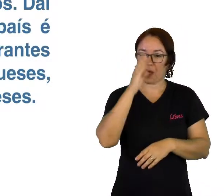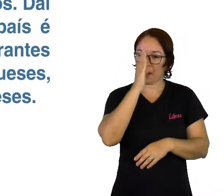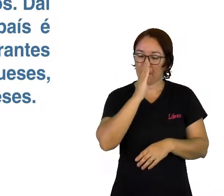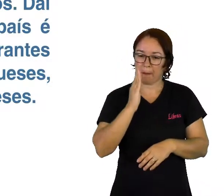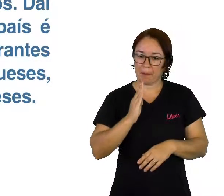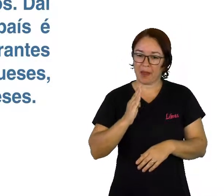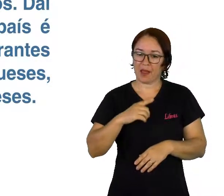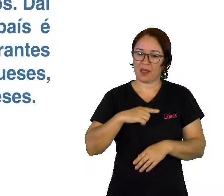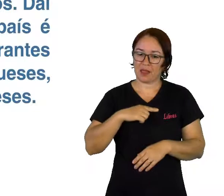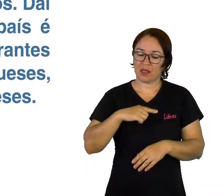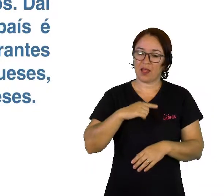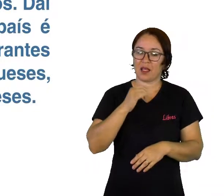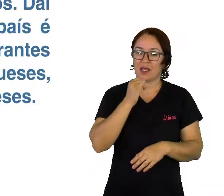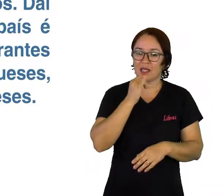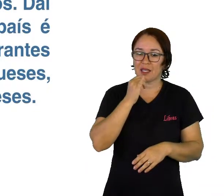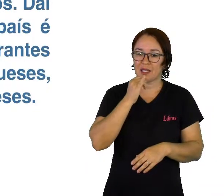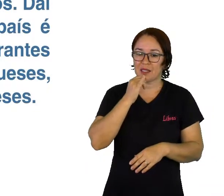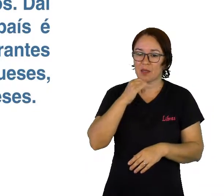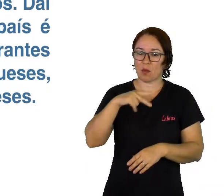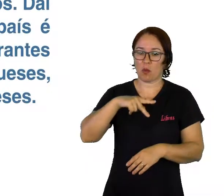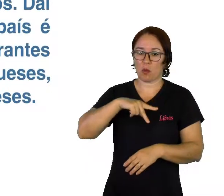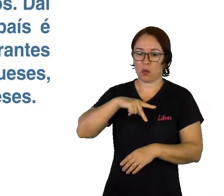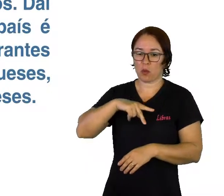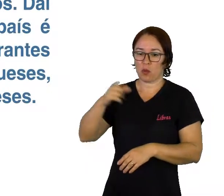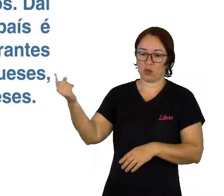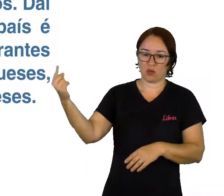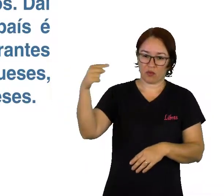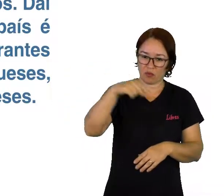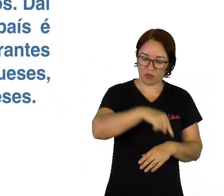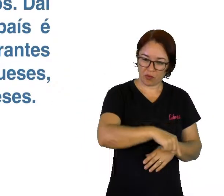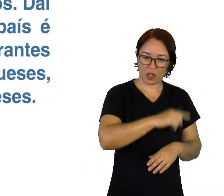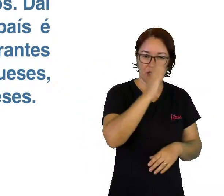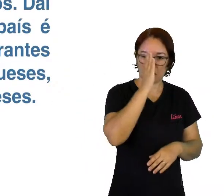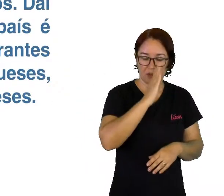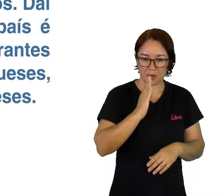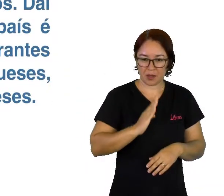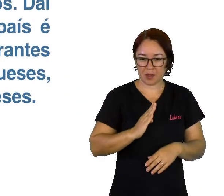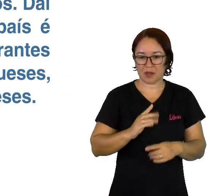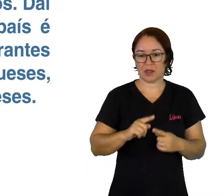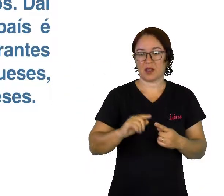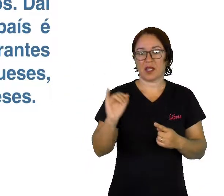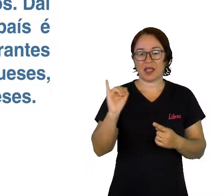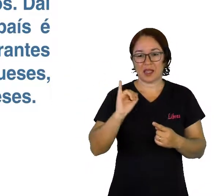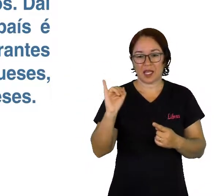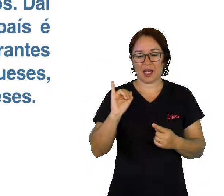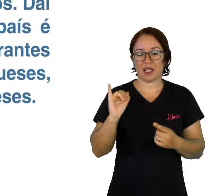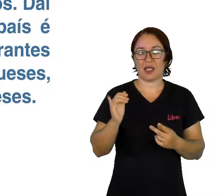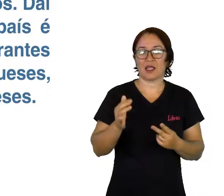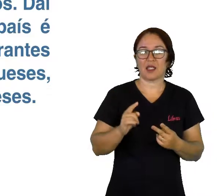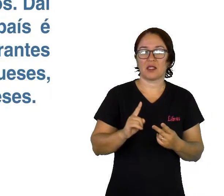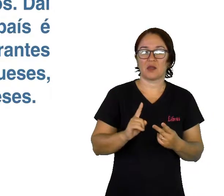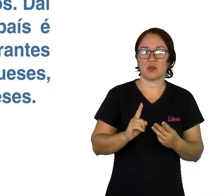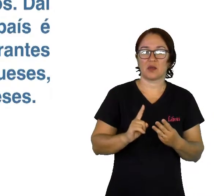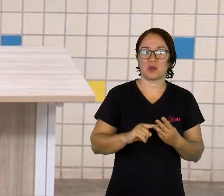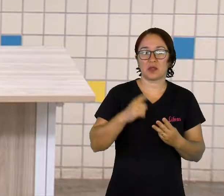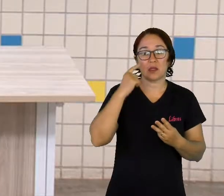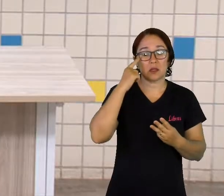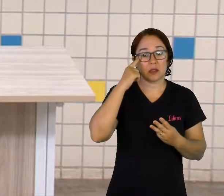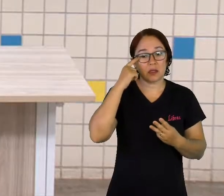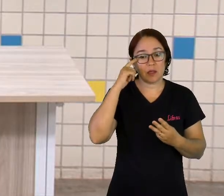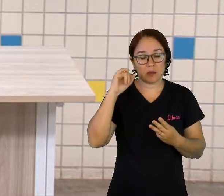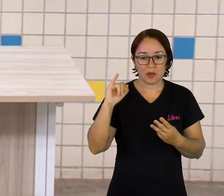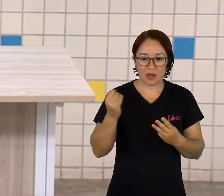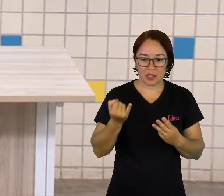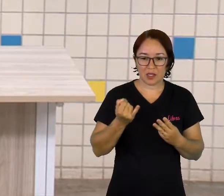imigrantes portugueses, italianos, espanhóis, alemães e japoneses. Cada